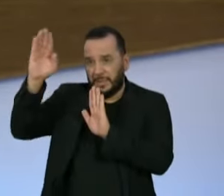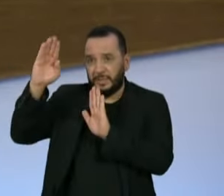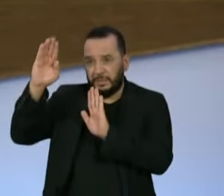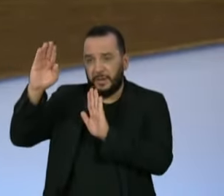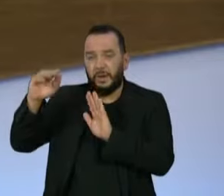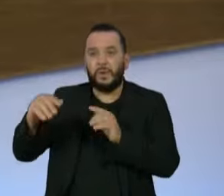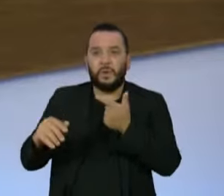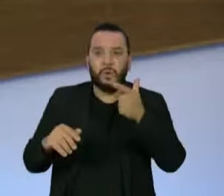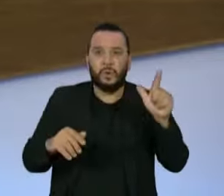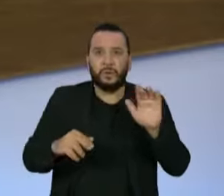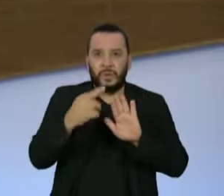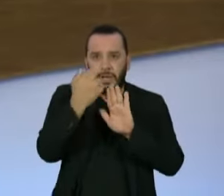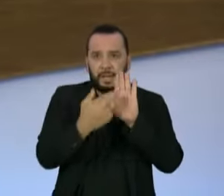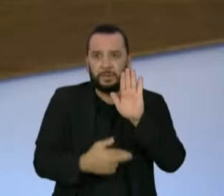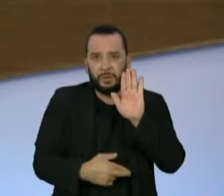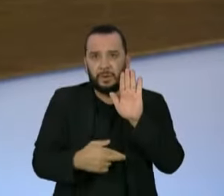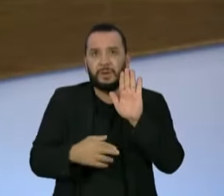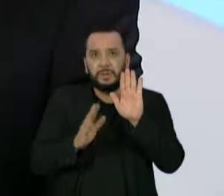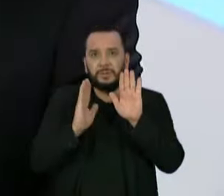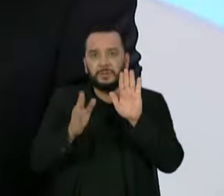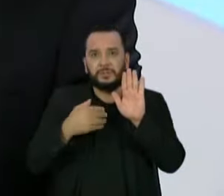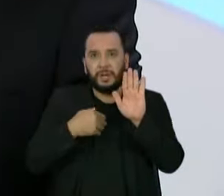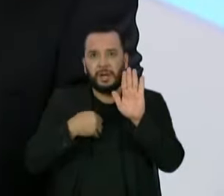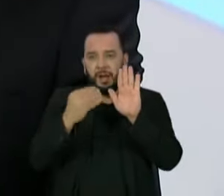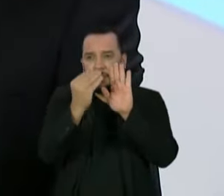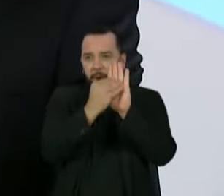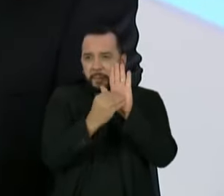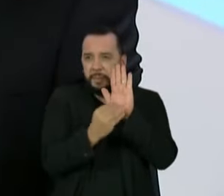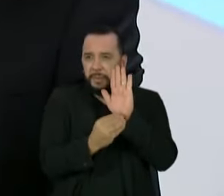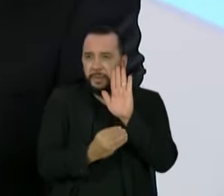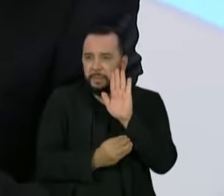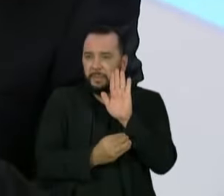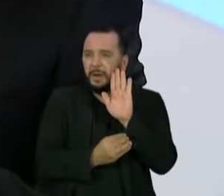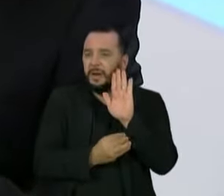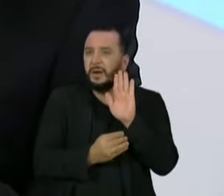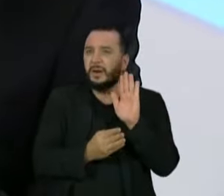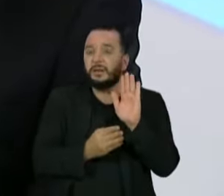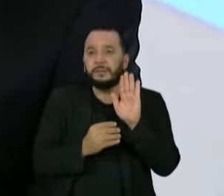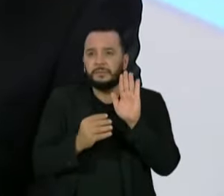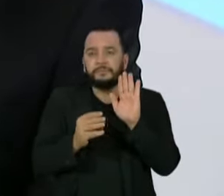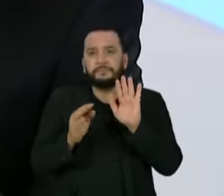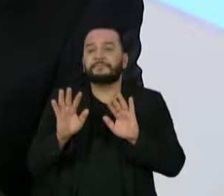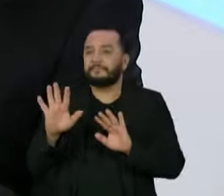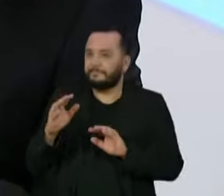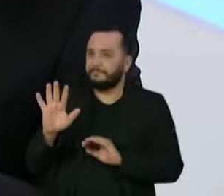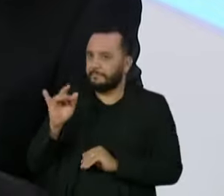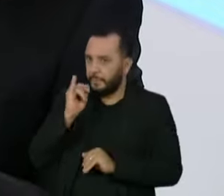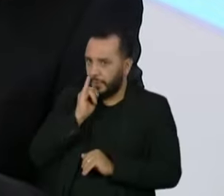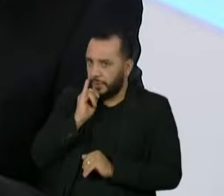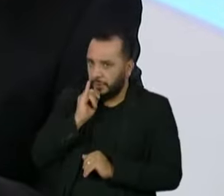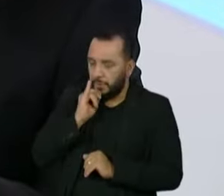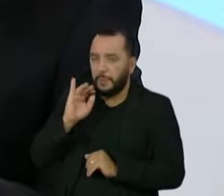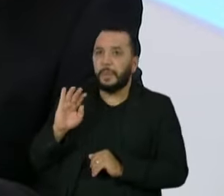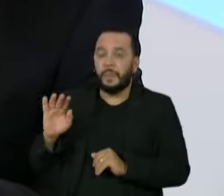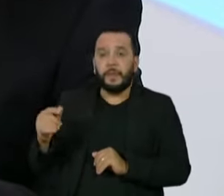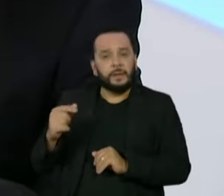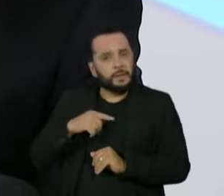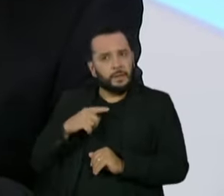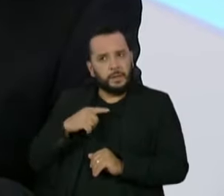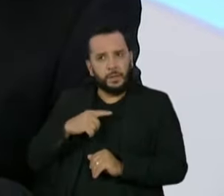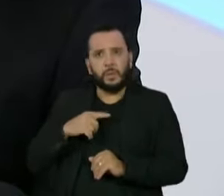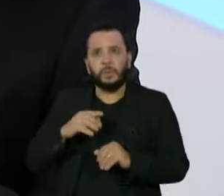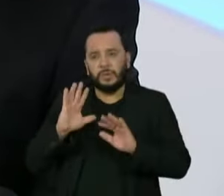paralelo? Quase que não saem. Foi a forma, Júlia, de garantir que você tenha isso materializado, você possa nortear a discussão.